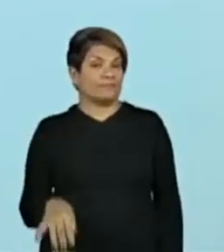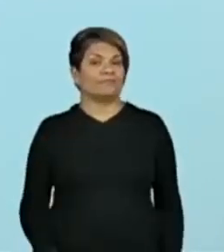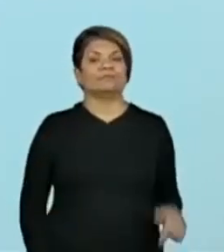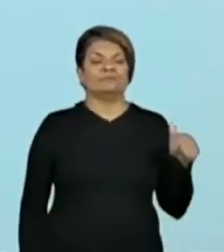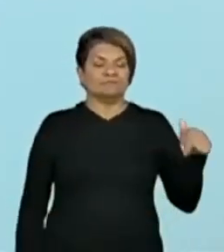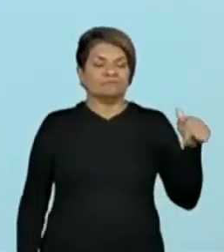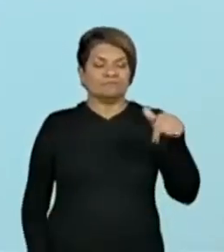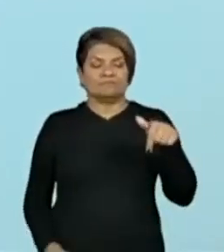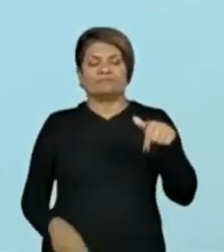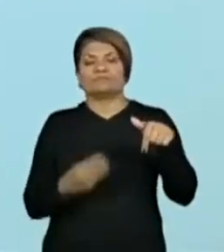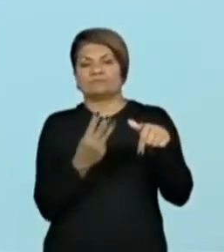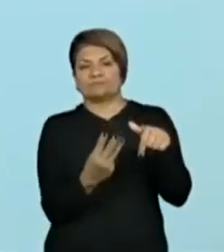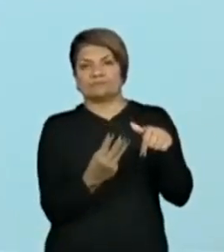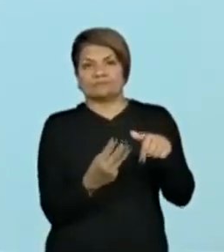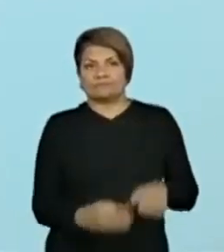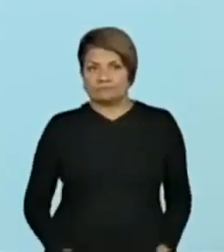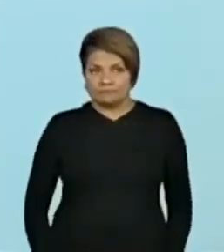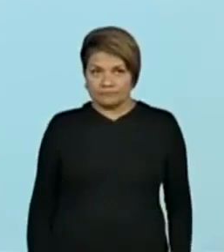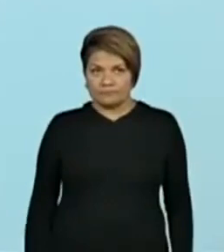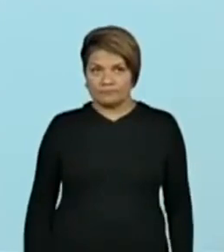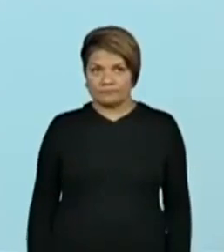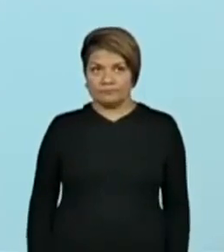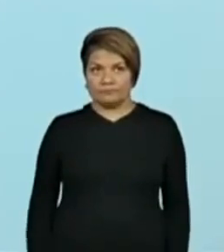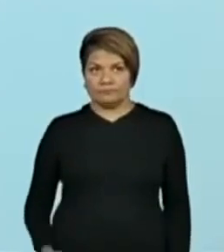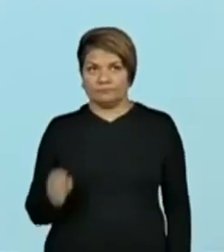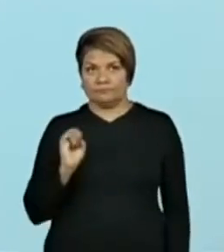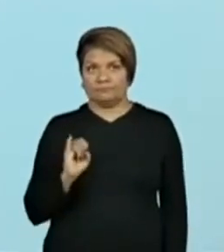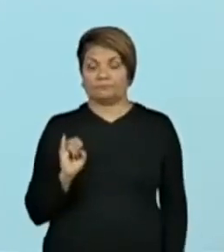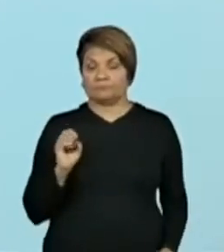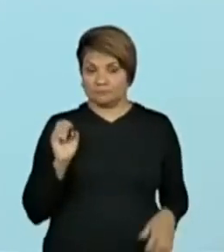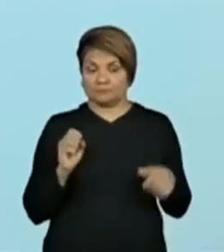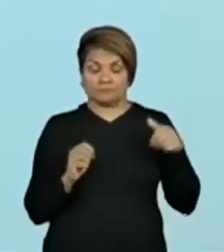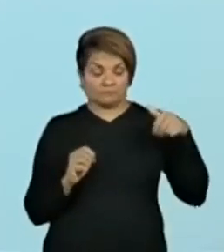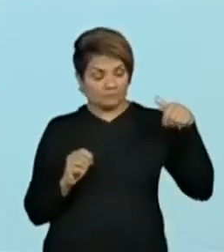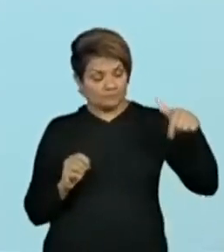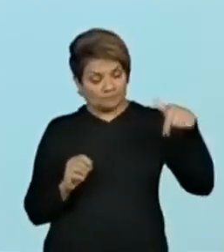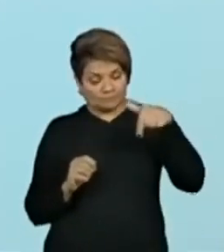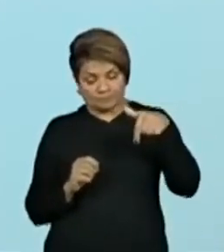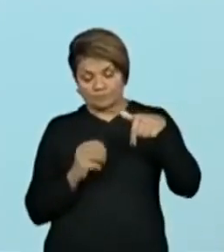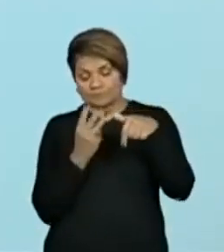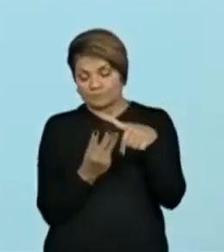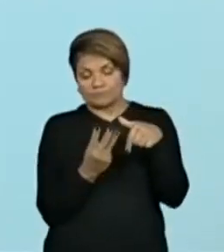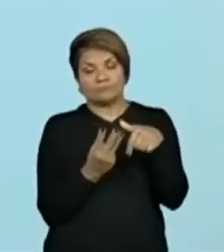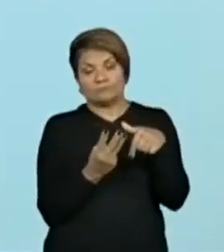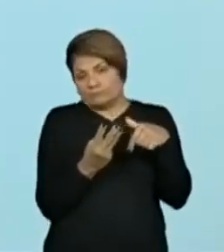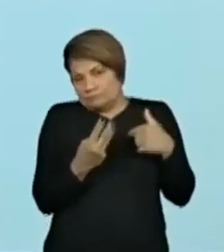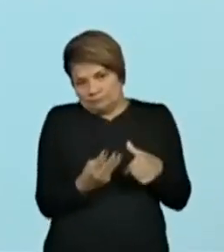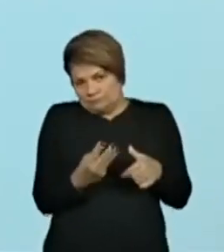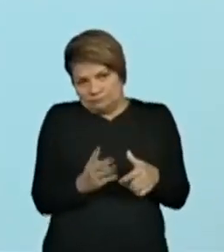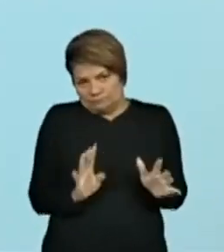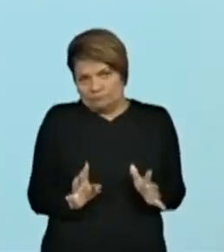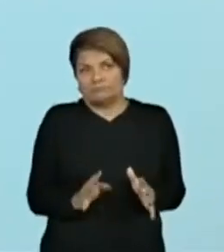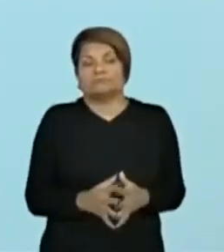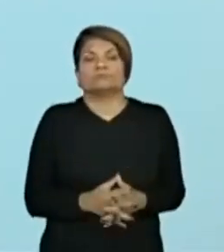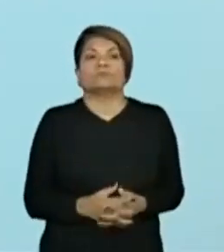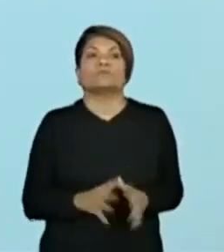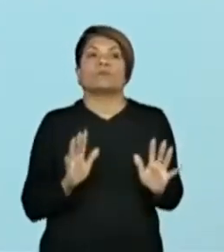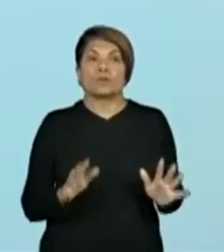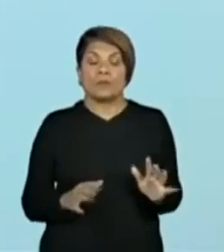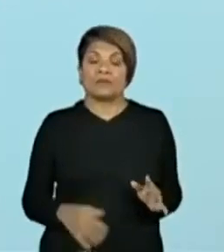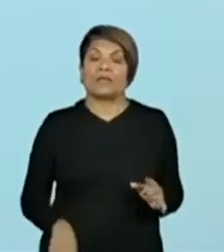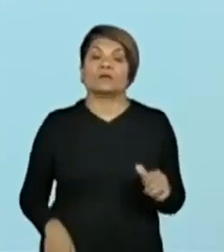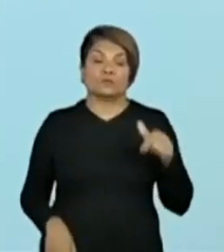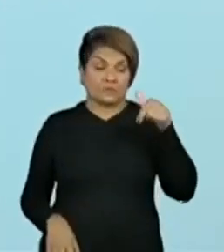Isso mesmo. Se eu colocar o 3 aqui no final, ele vai valer 3. mas esse